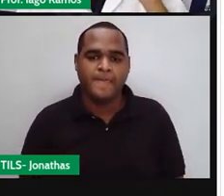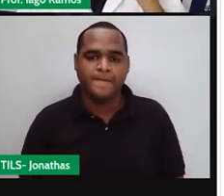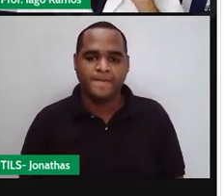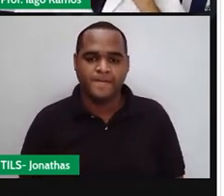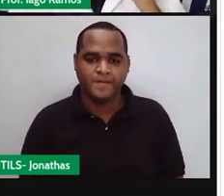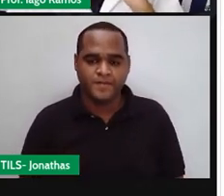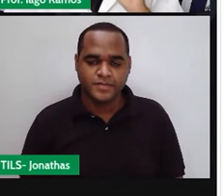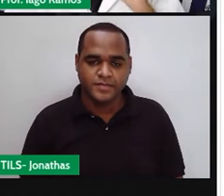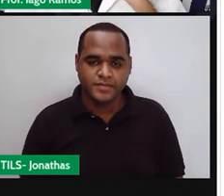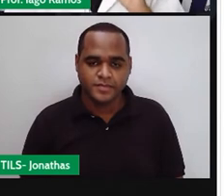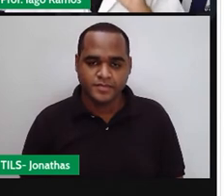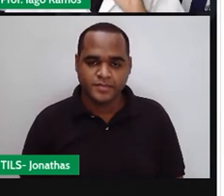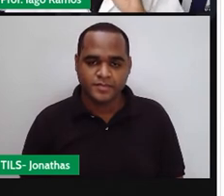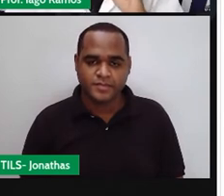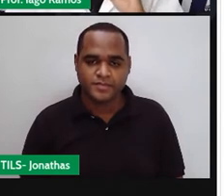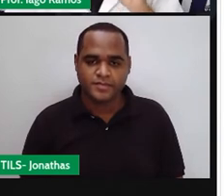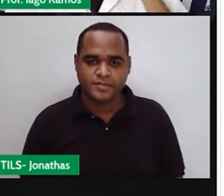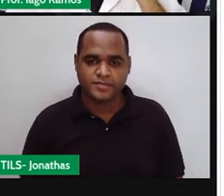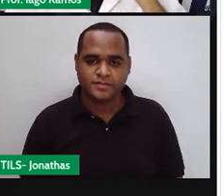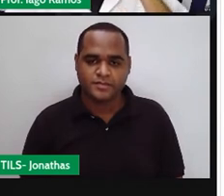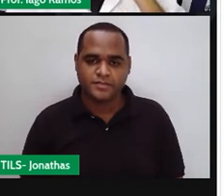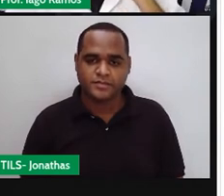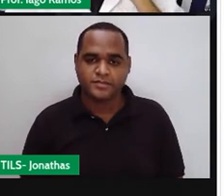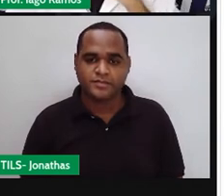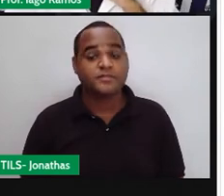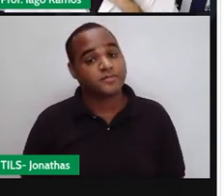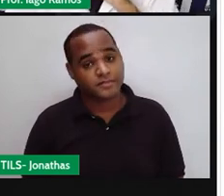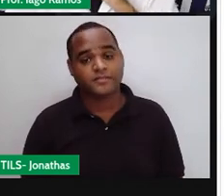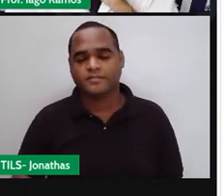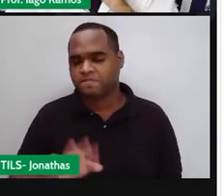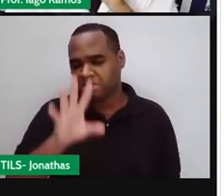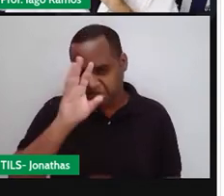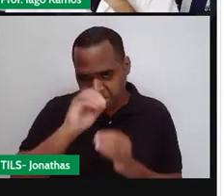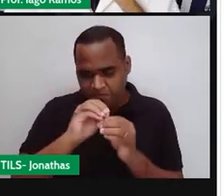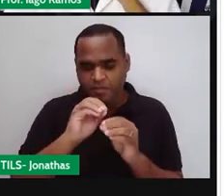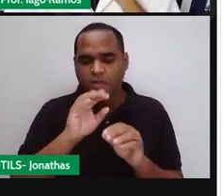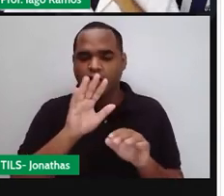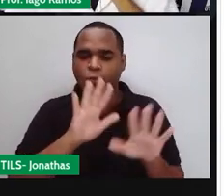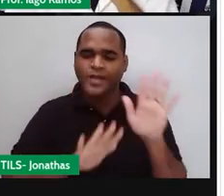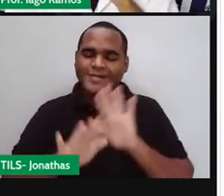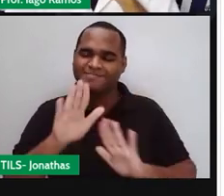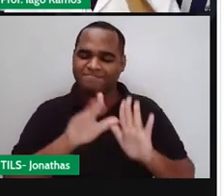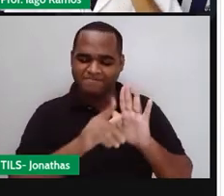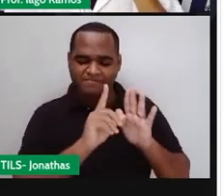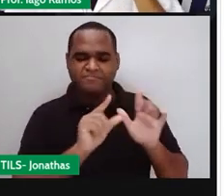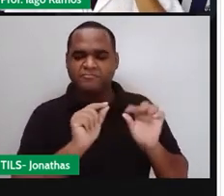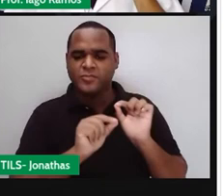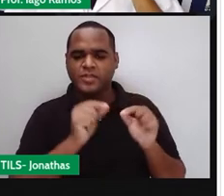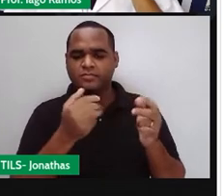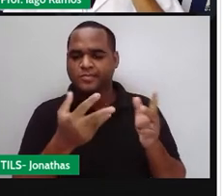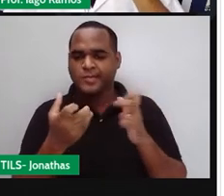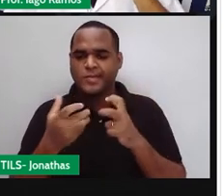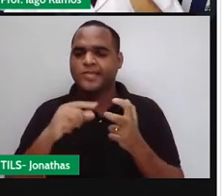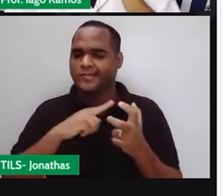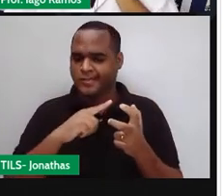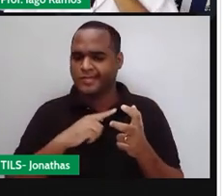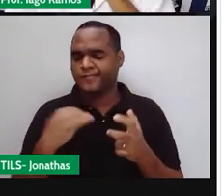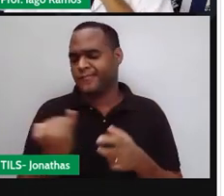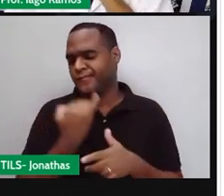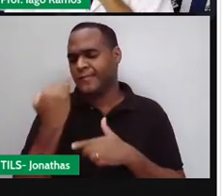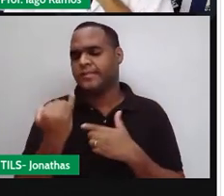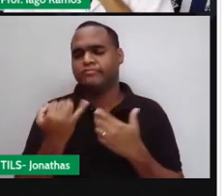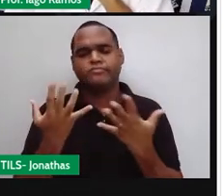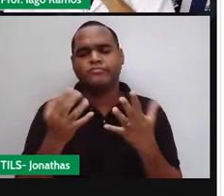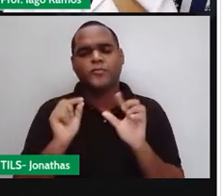e se você assistiu a aula anterior a essa com muito cuidado, você percebeu uma coisa. O que é que você